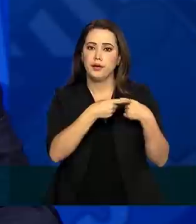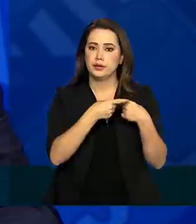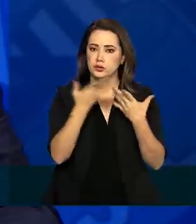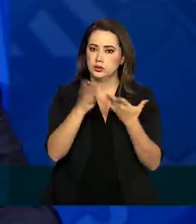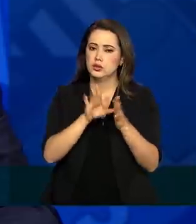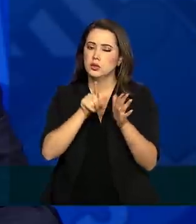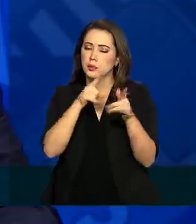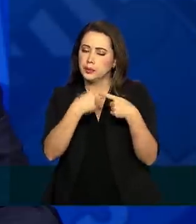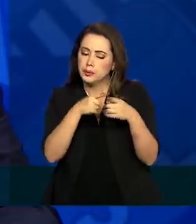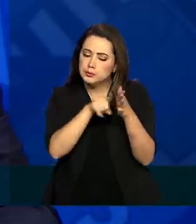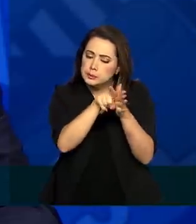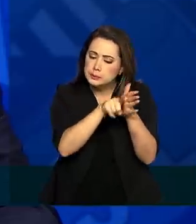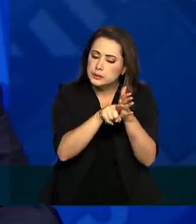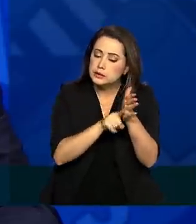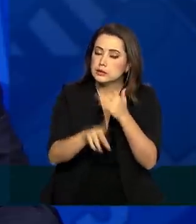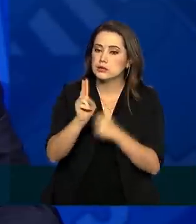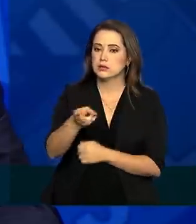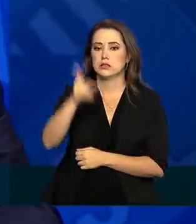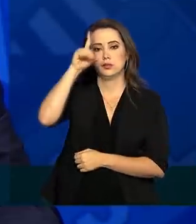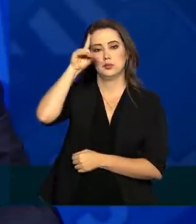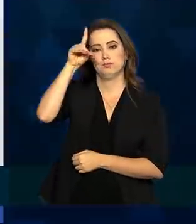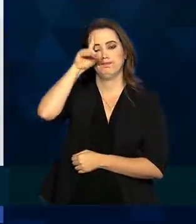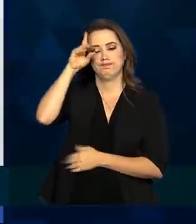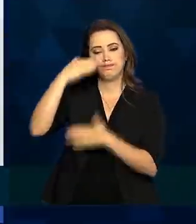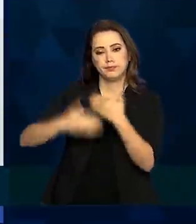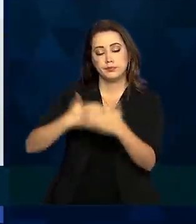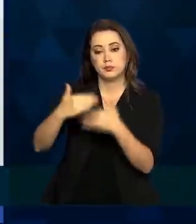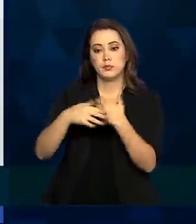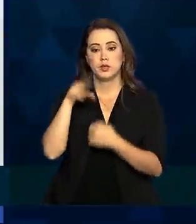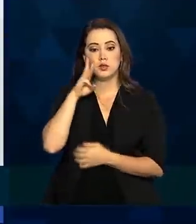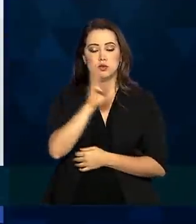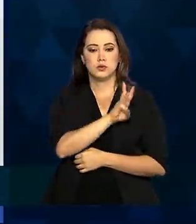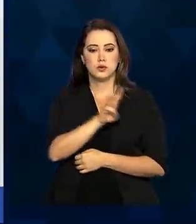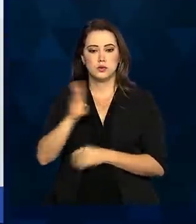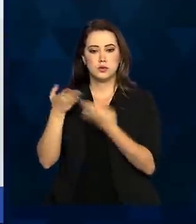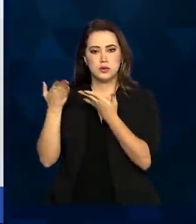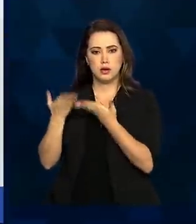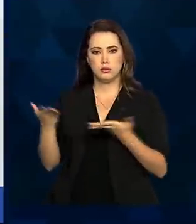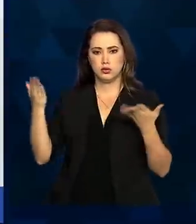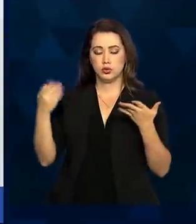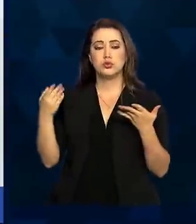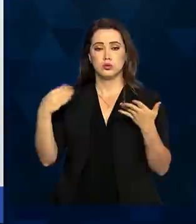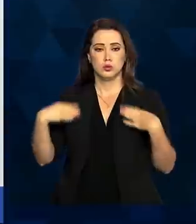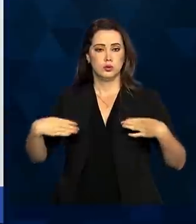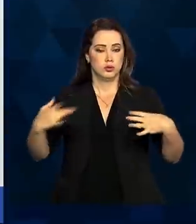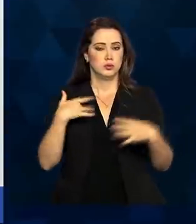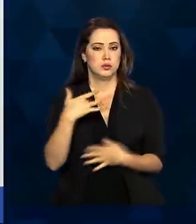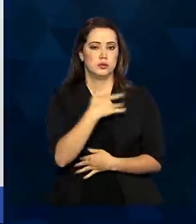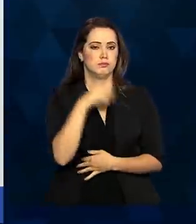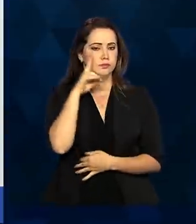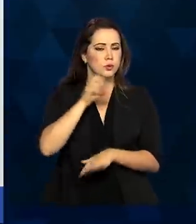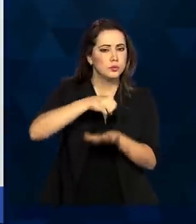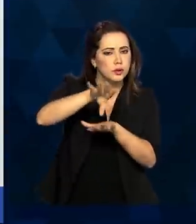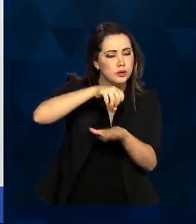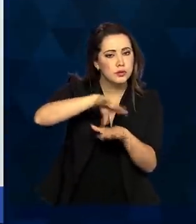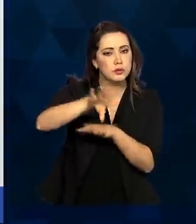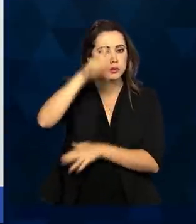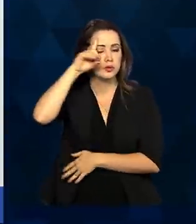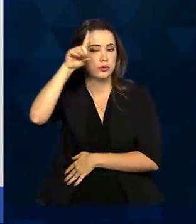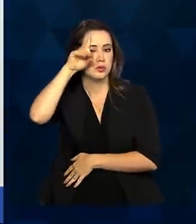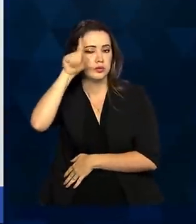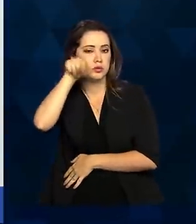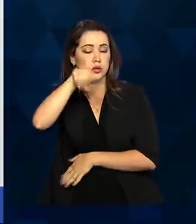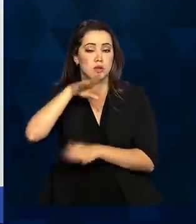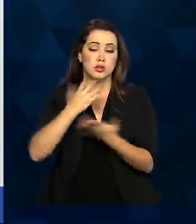levantada dia após dia. Na página do Ministério da Saúde, nós temos um informe diário de evidências. Até o dia